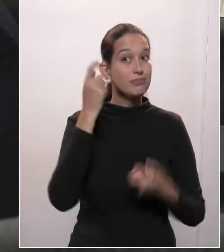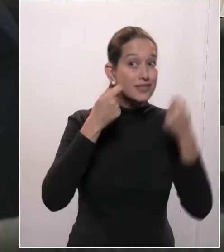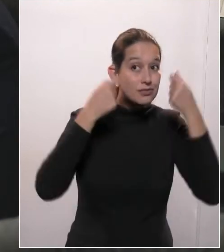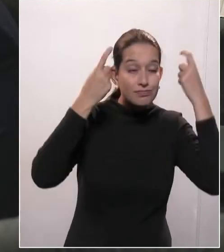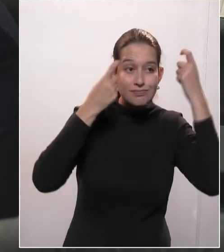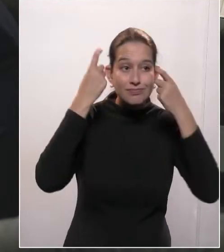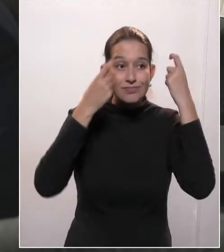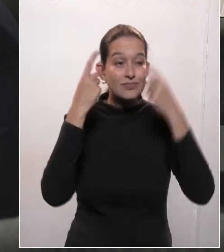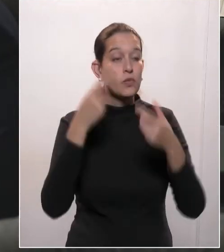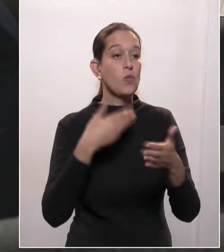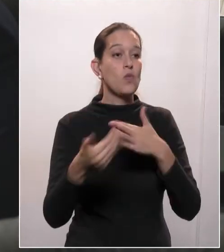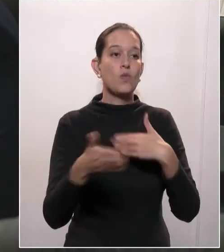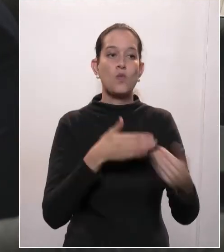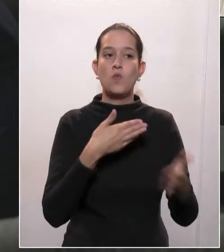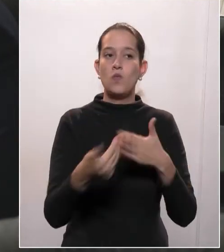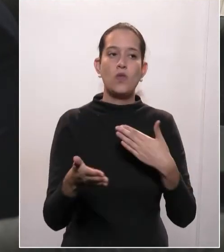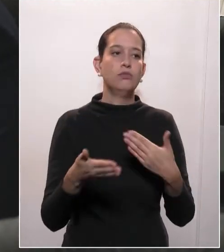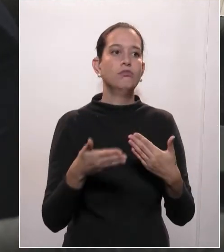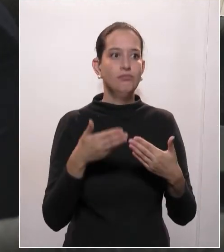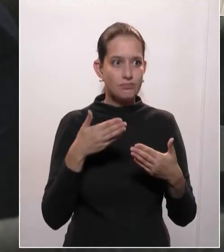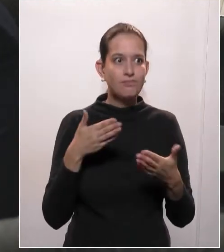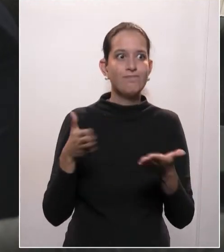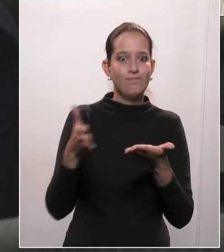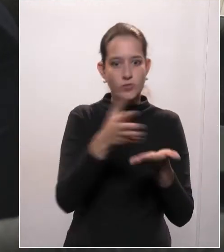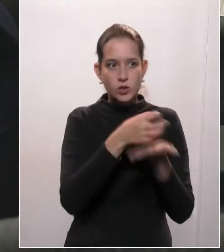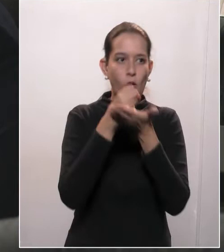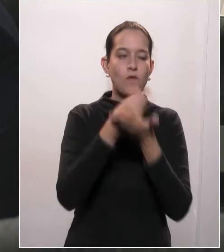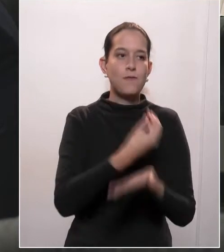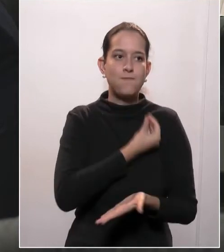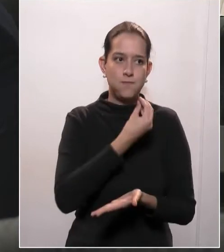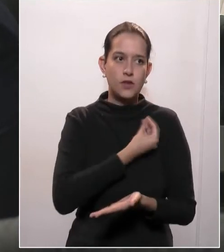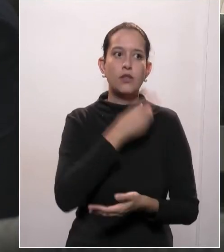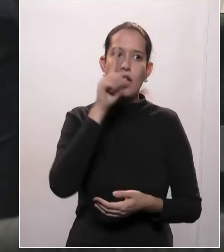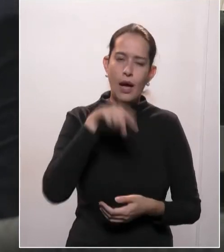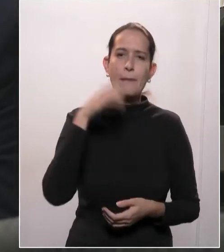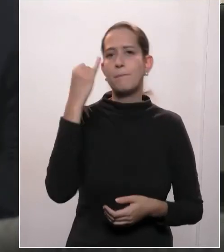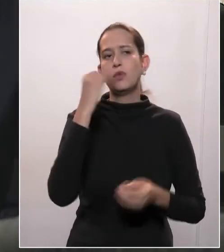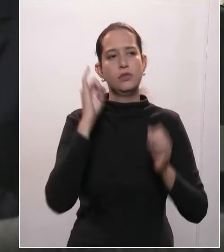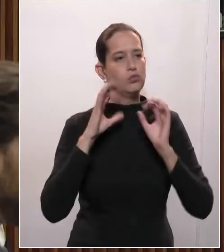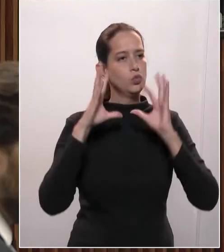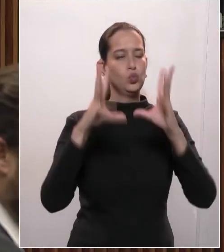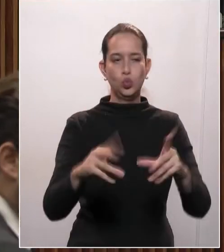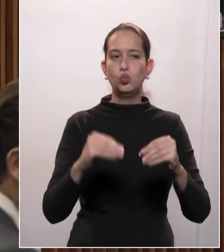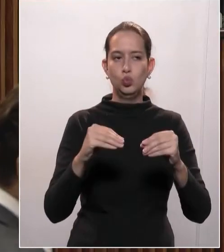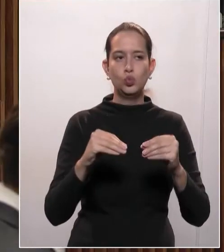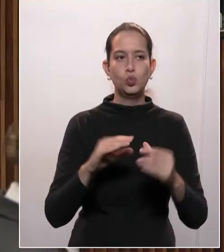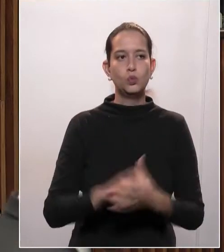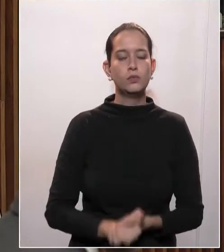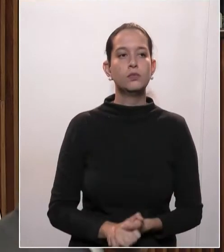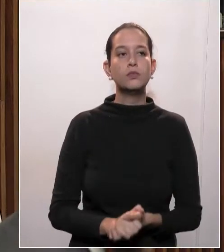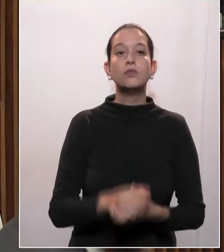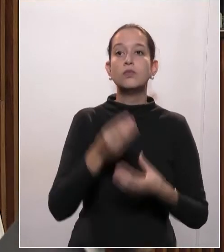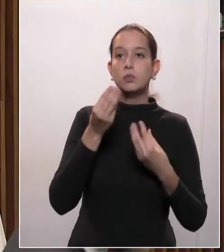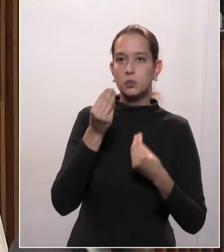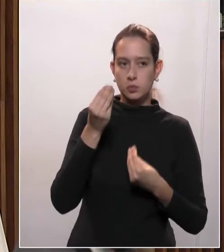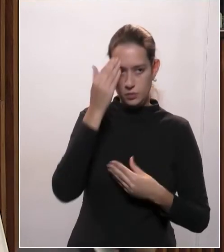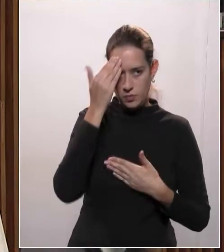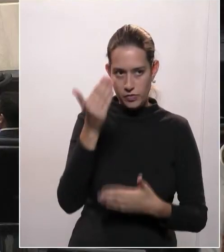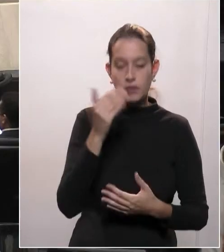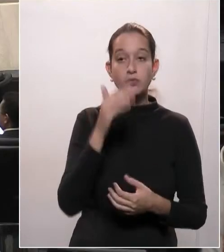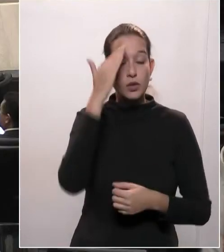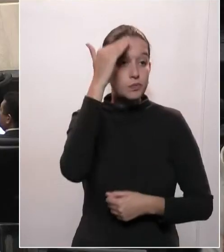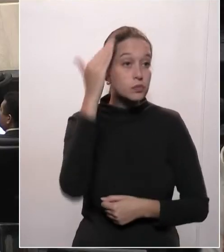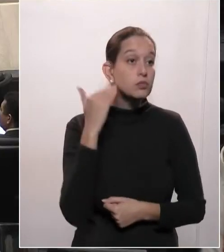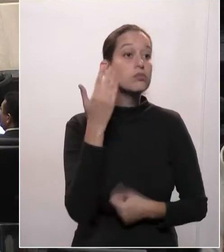salvar, com certeza, será importante para a nossa nação e para a humanidade. Deputada Luciana. Obrigada,